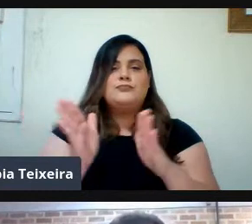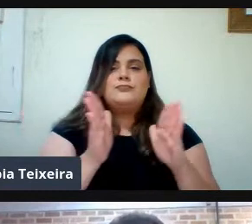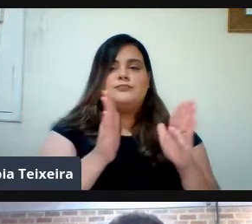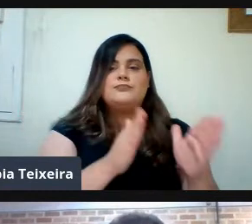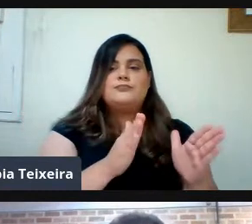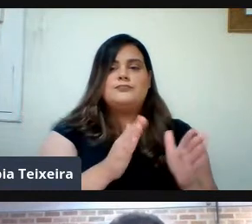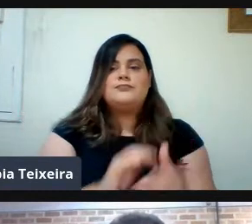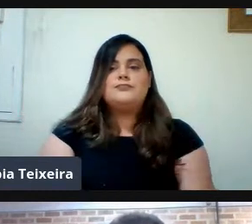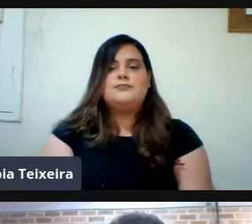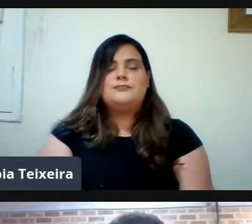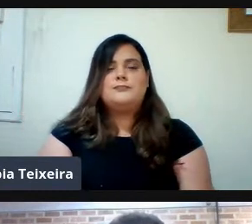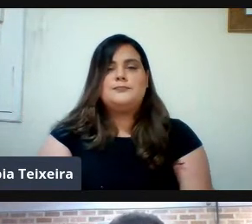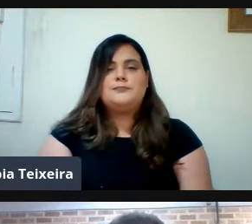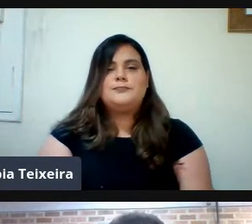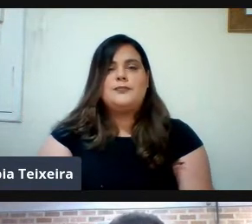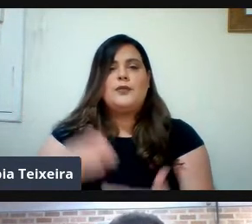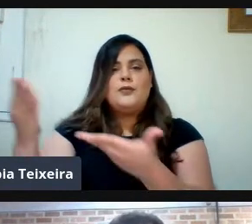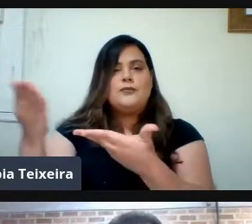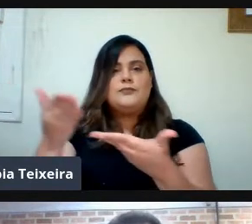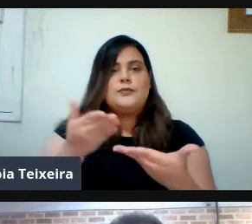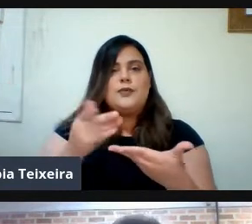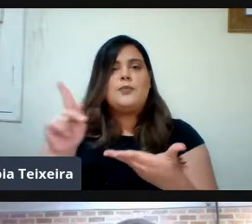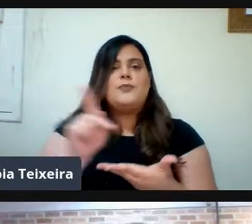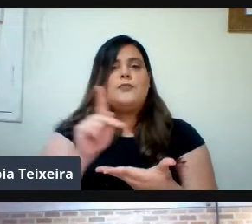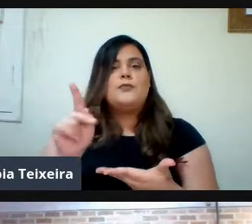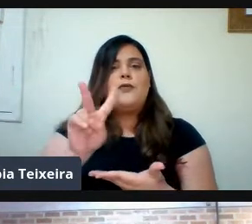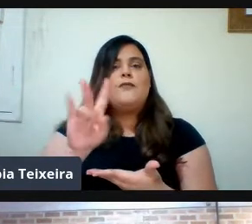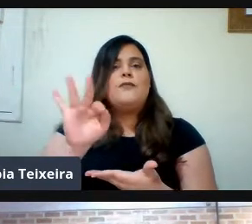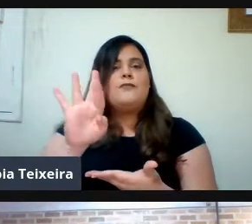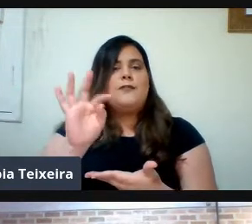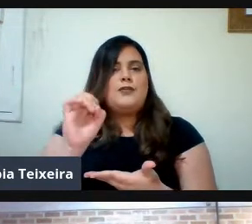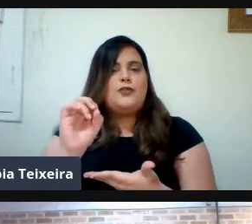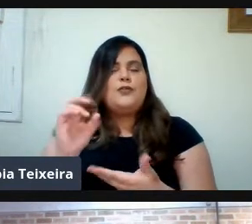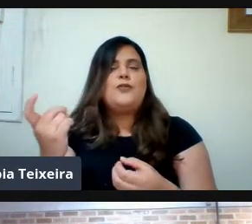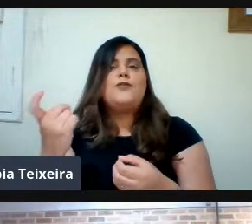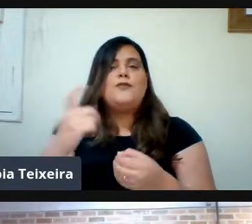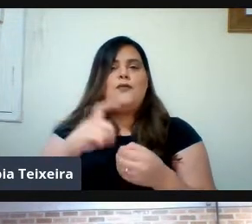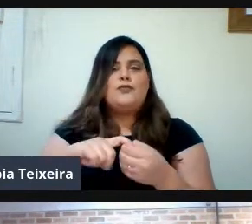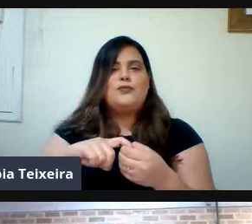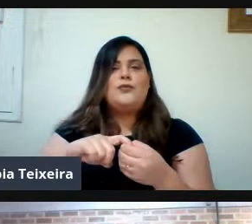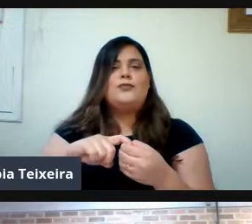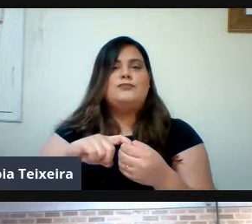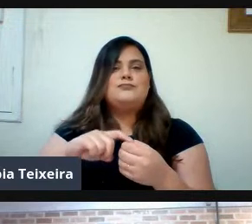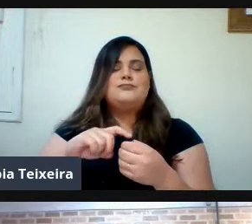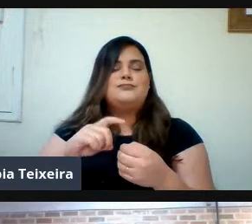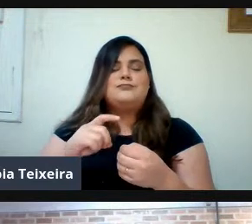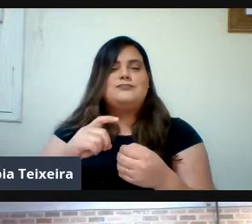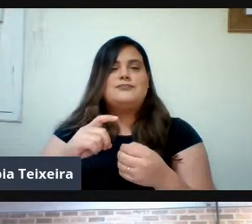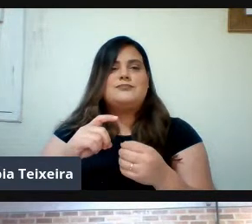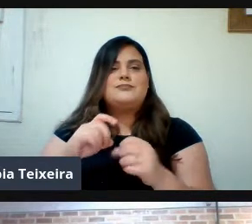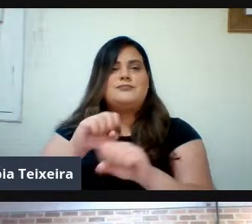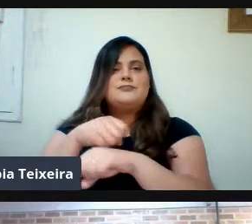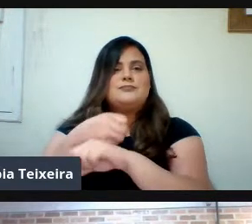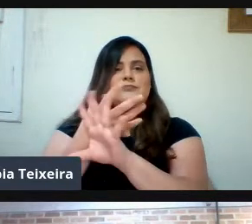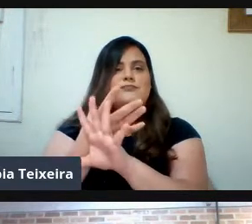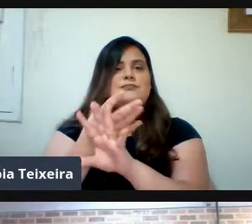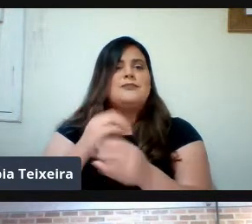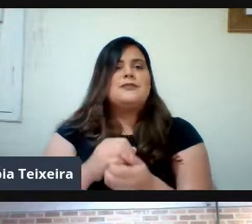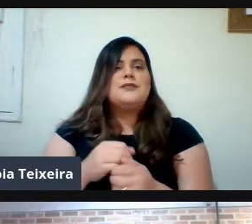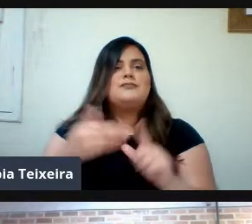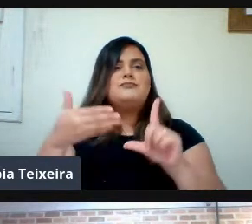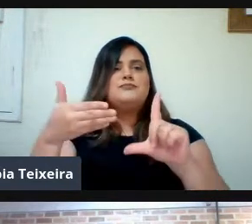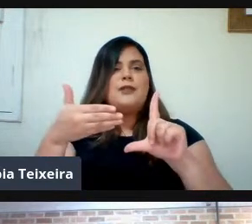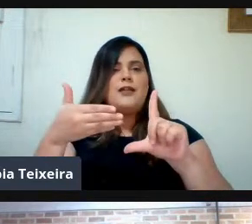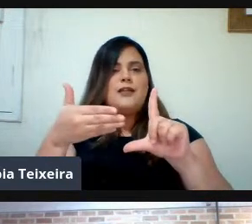Professor Vitor Maia Está de volta Na nossa transmissão Professor Vitor Eu devolvo a palavra Para o senhor